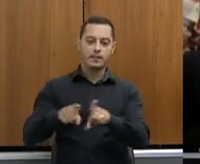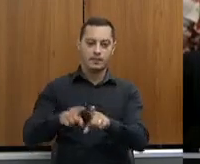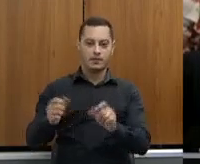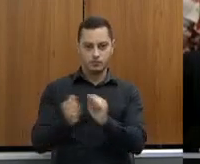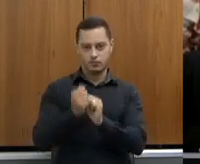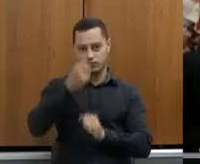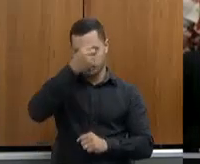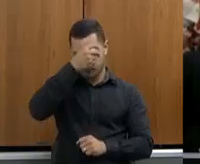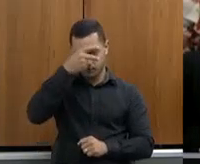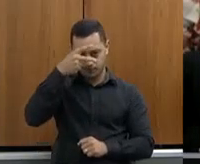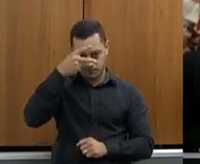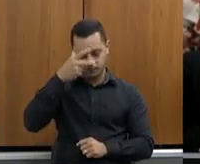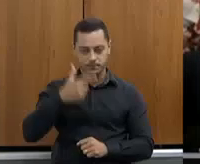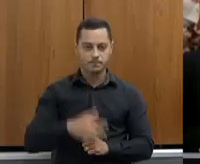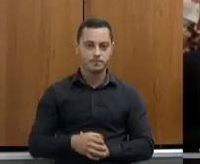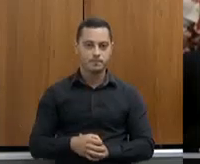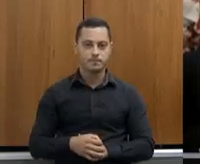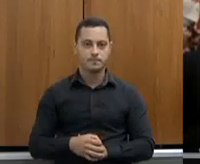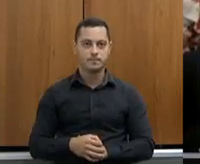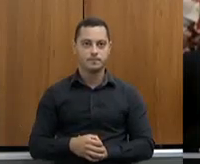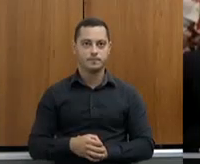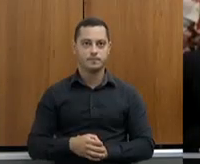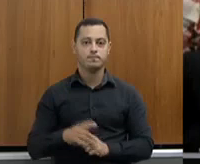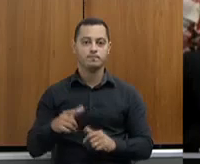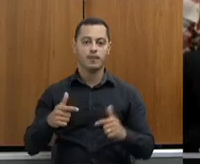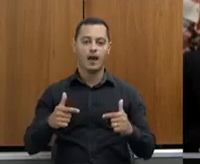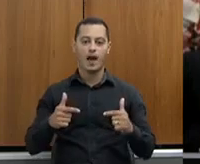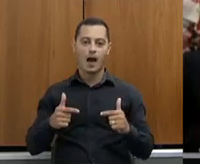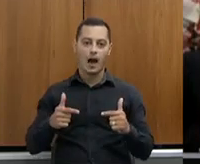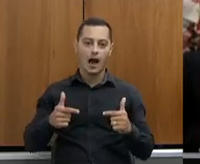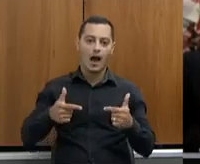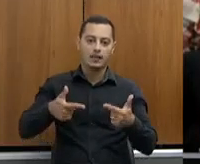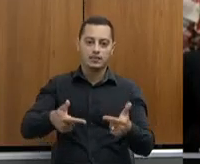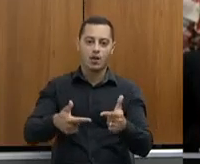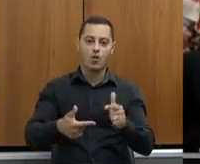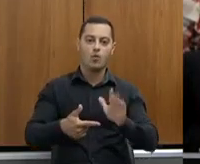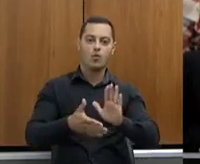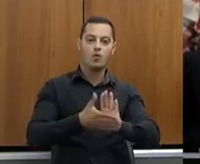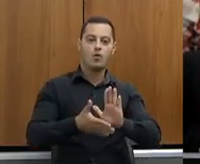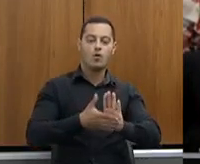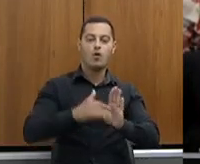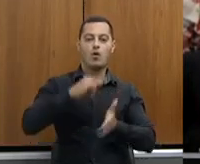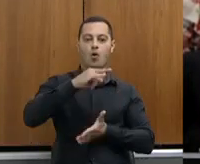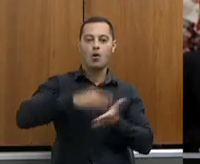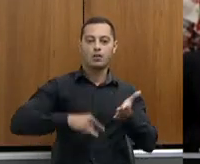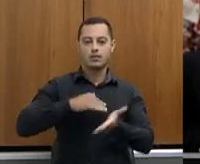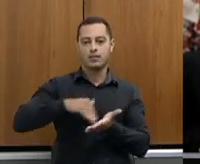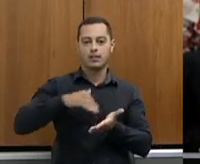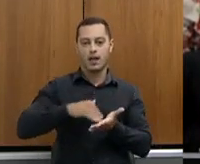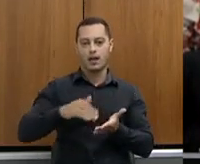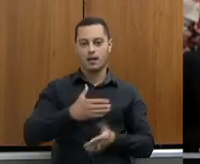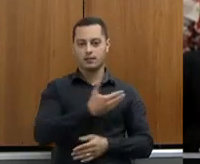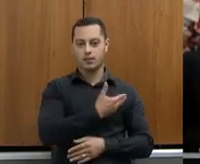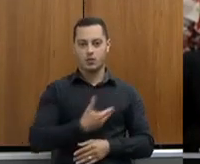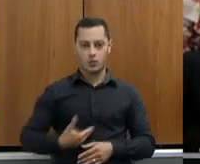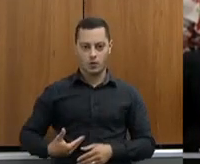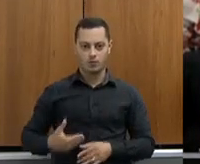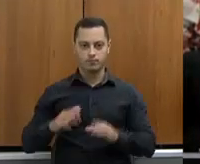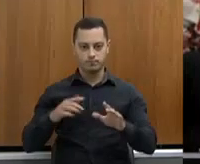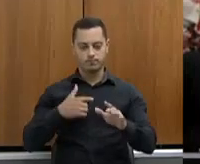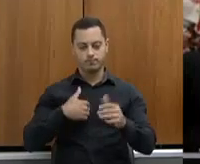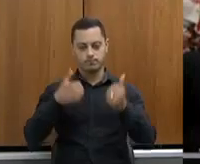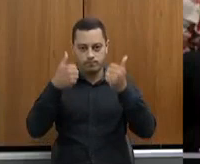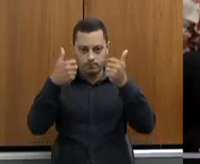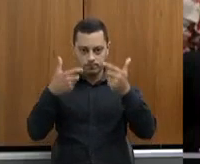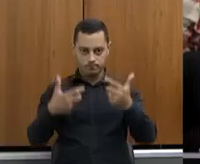favor. Execução de ações previstas no contrato firmado com a Secretaria Estadual. Esse aqui eu quero um parênteses para